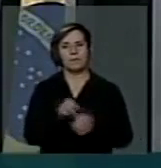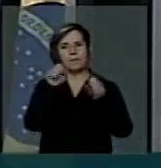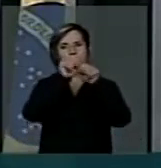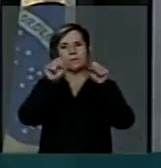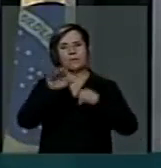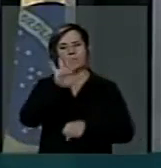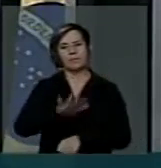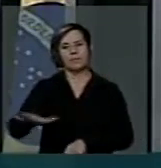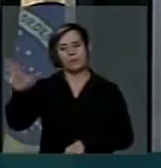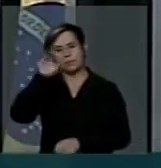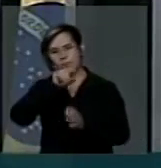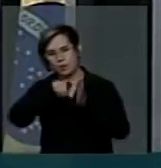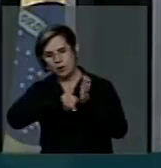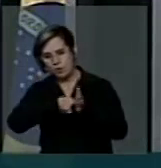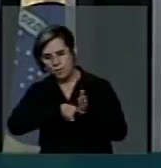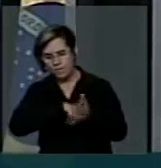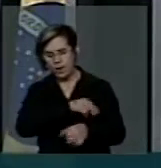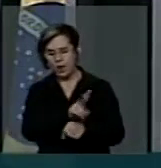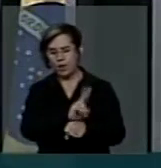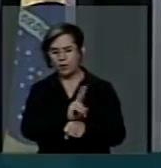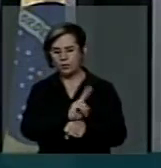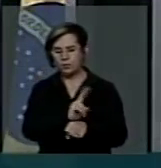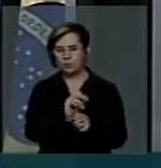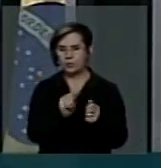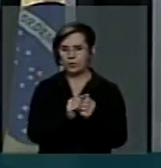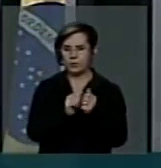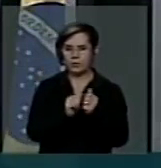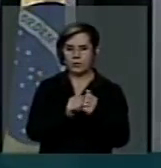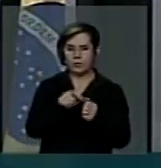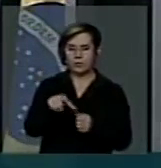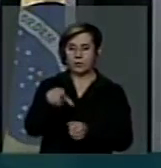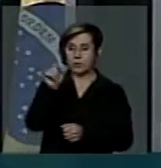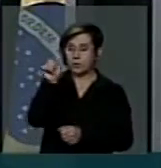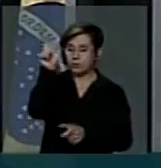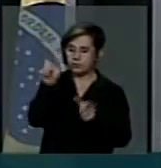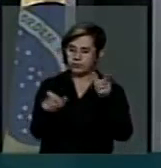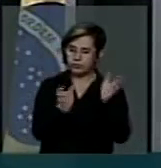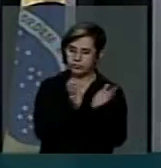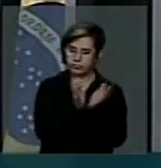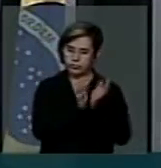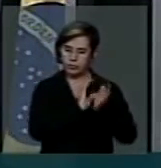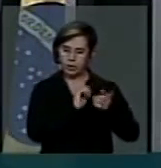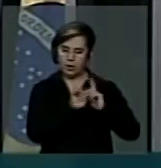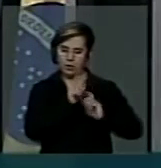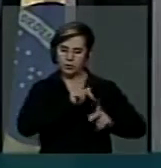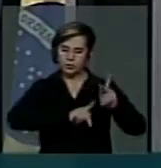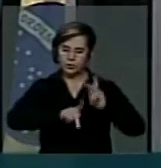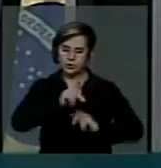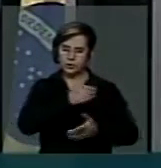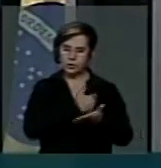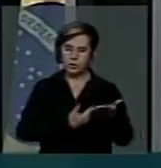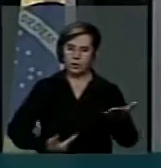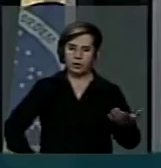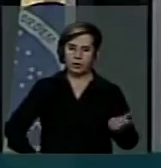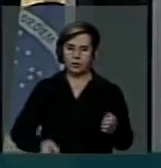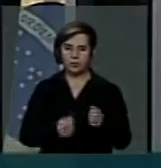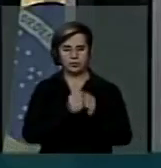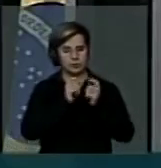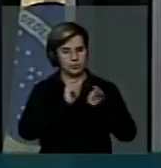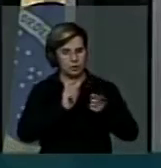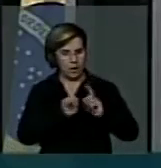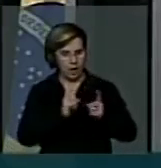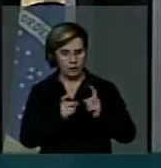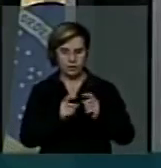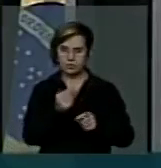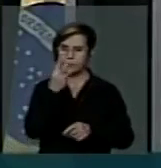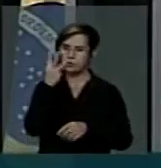nacional de avaliação e monitoramento, definição do papel de cada nível de gestão pública, responsabilização administrativa dos